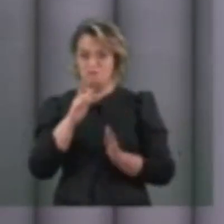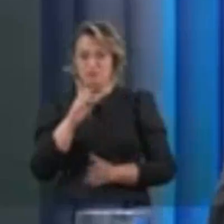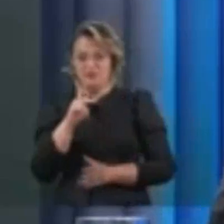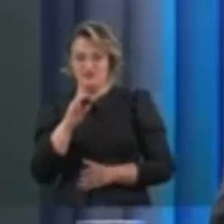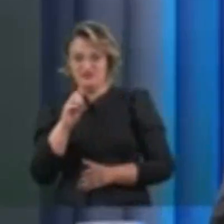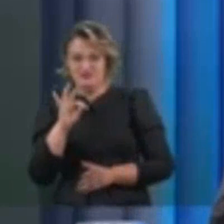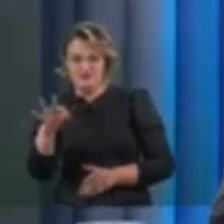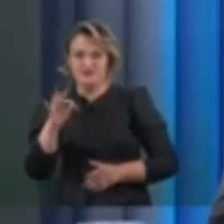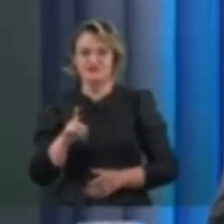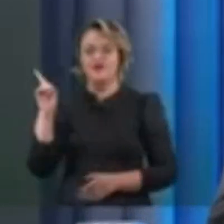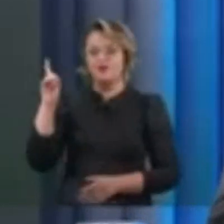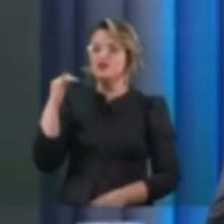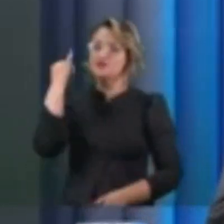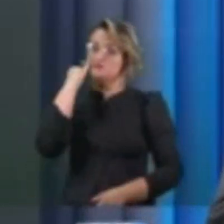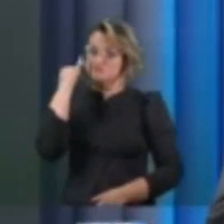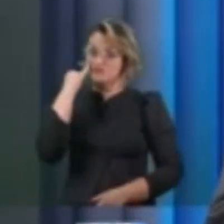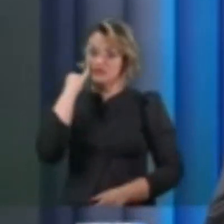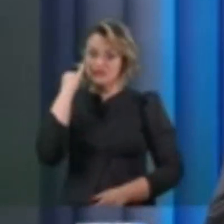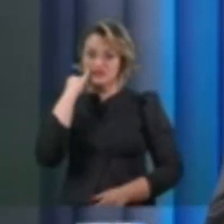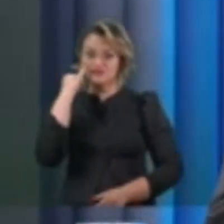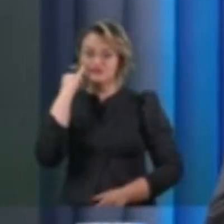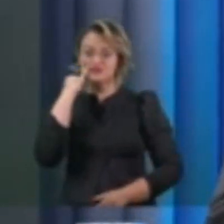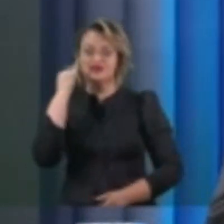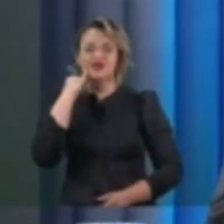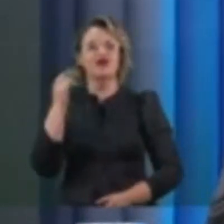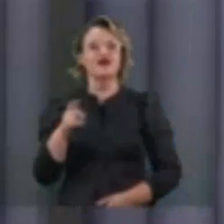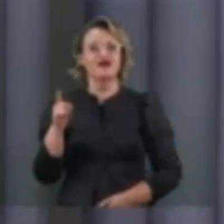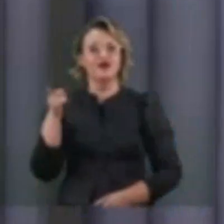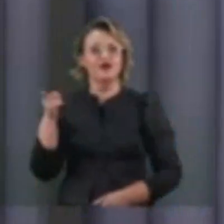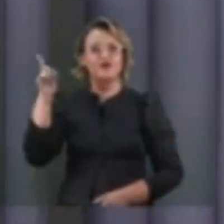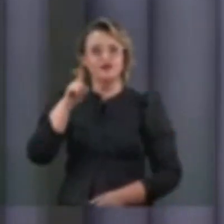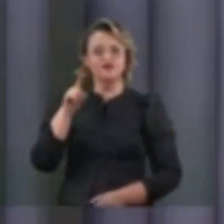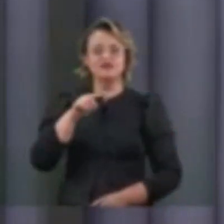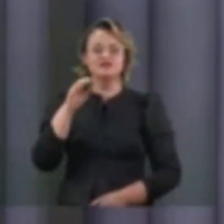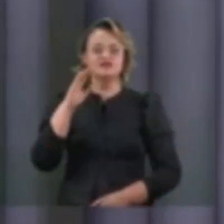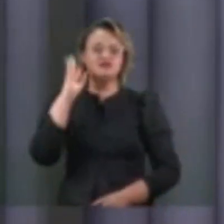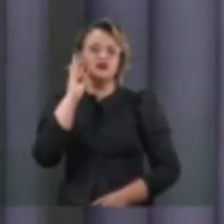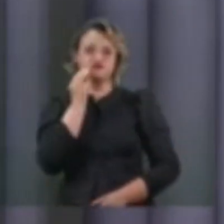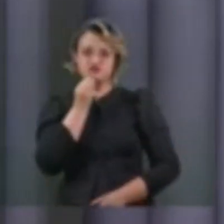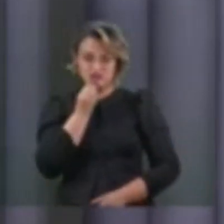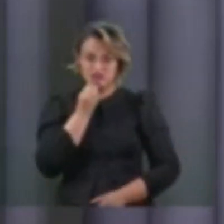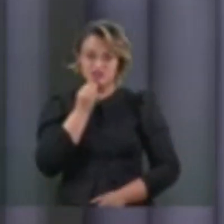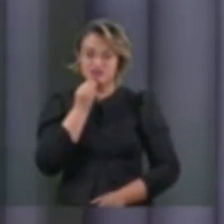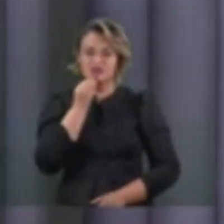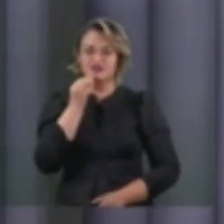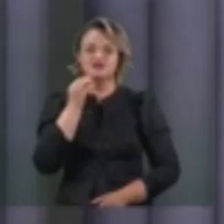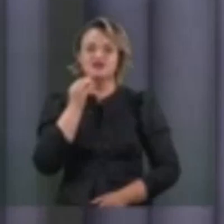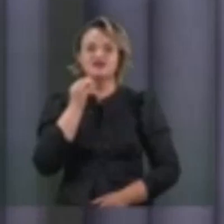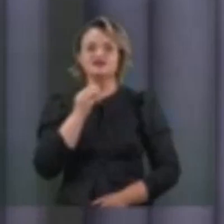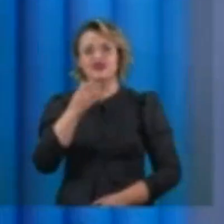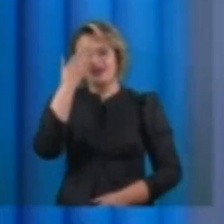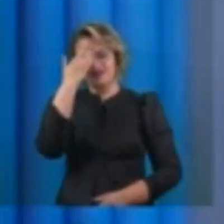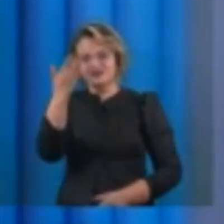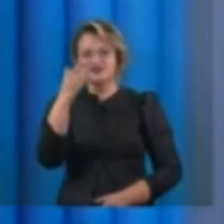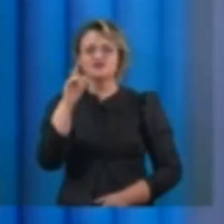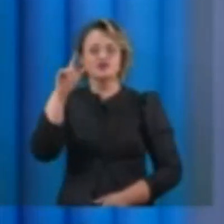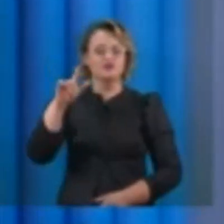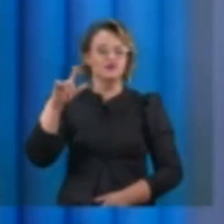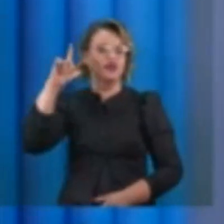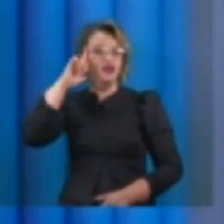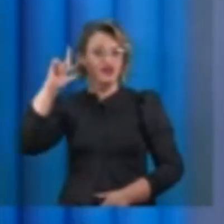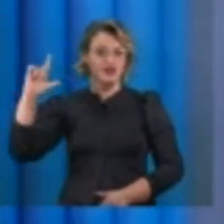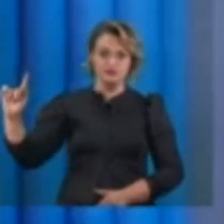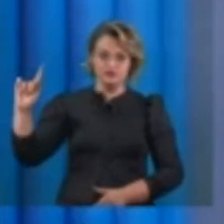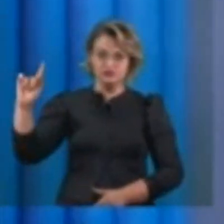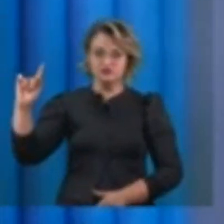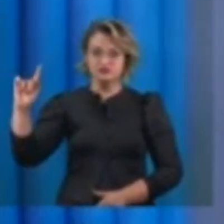candidato Ibanez Rocha do MDB, candidato Isa Uci do PSDB, agradeço ao candidato Leandro Grais